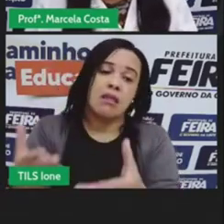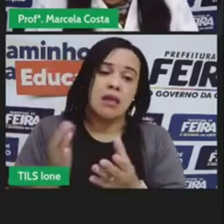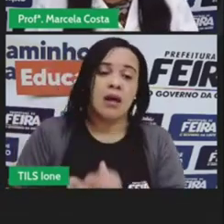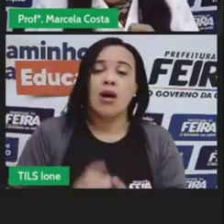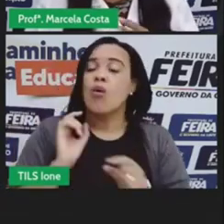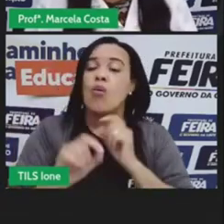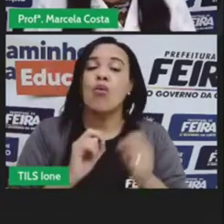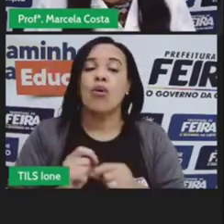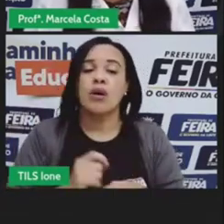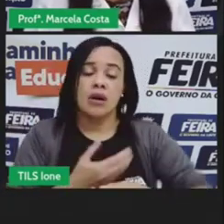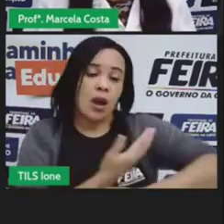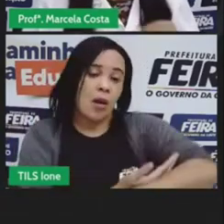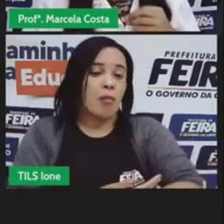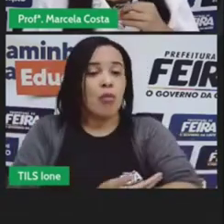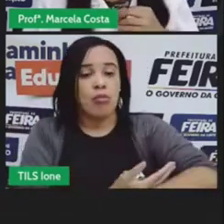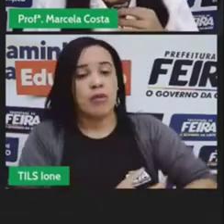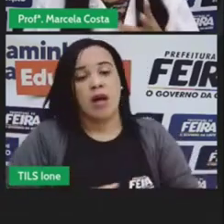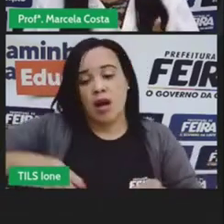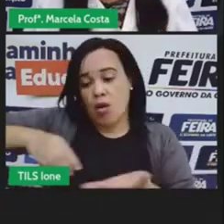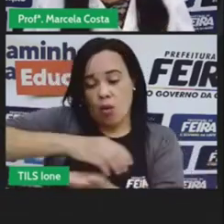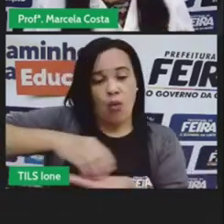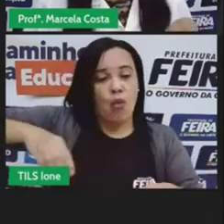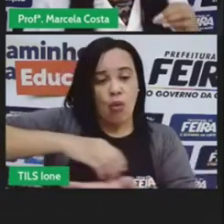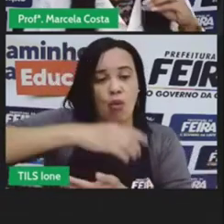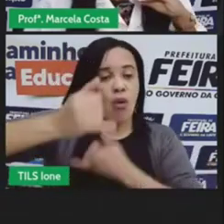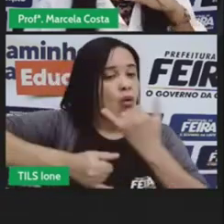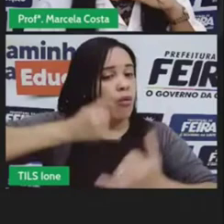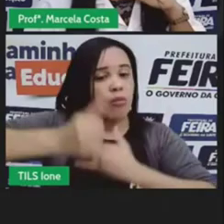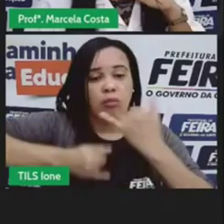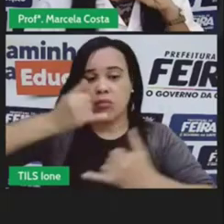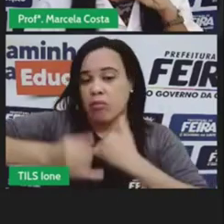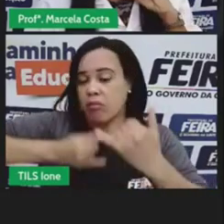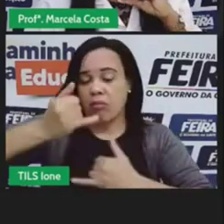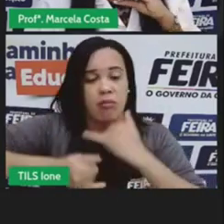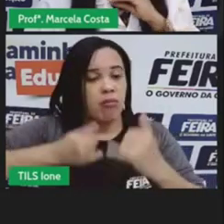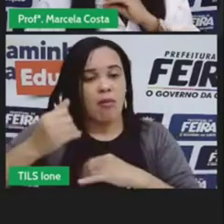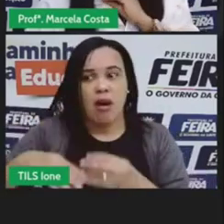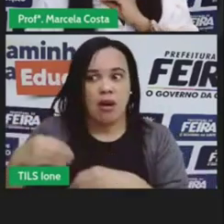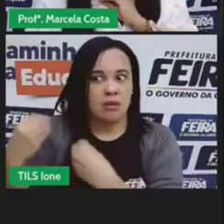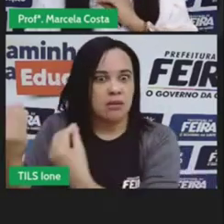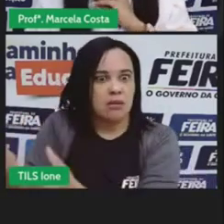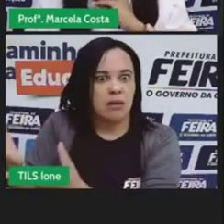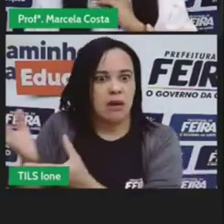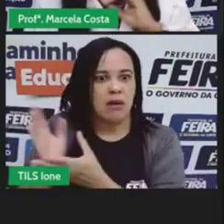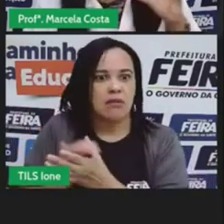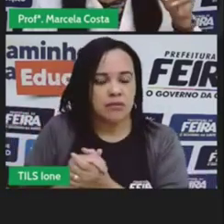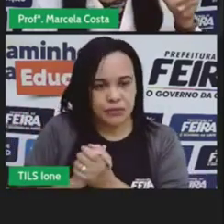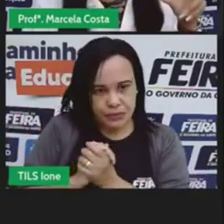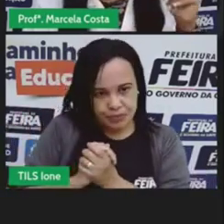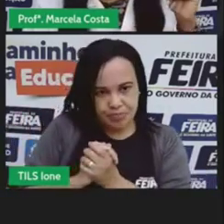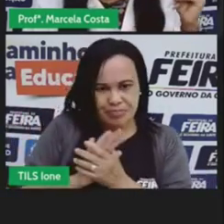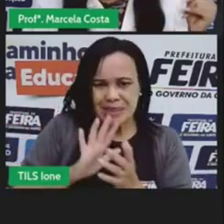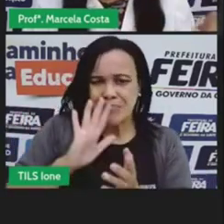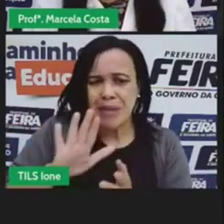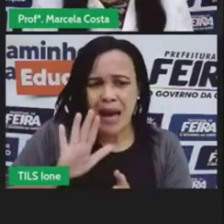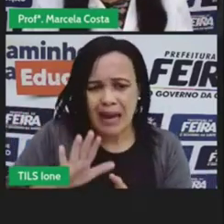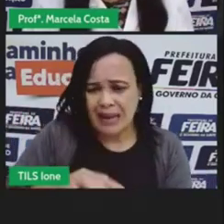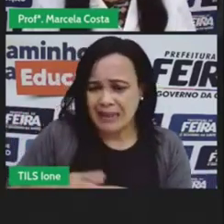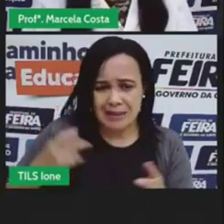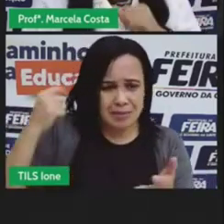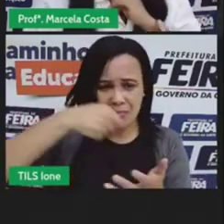boneca ou um carro diferente por um preço muito